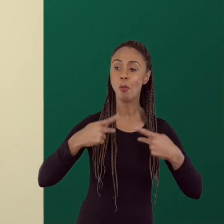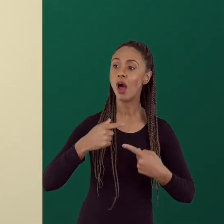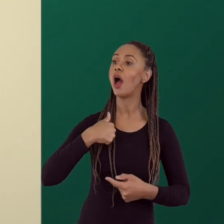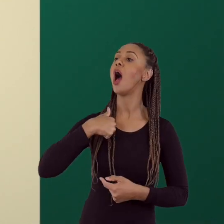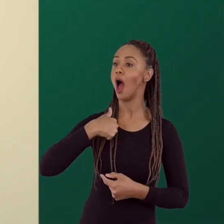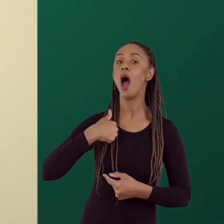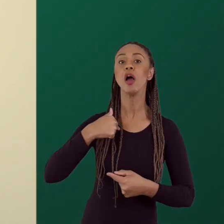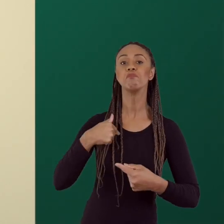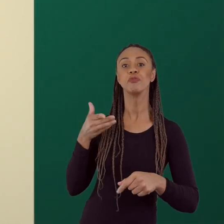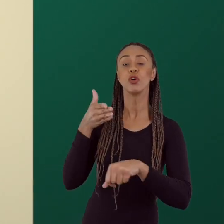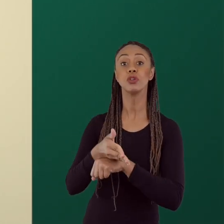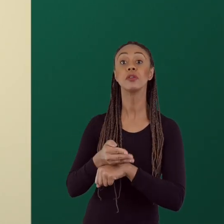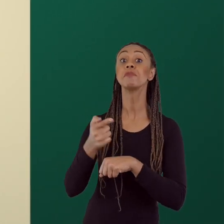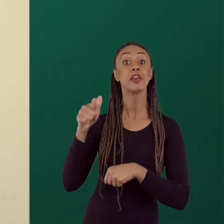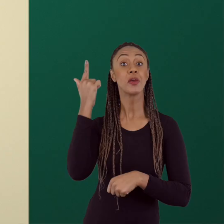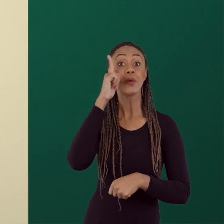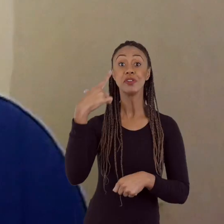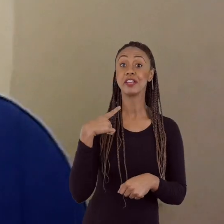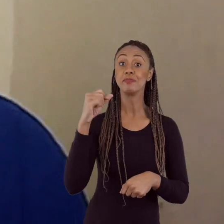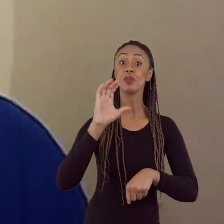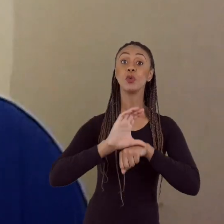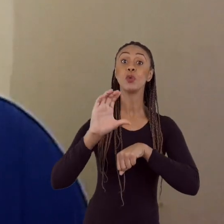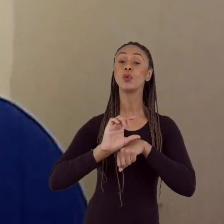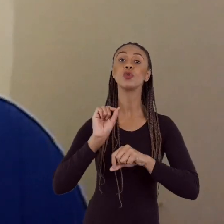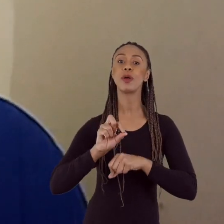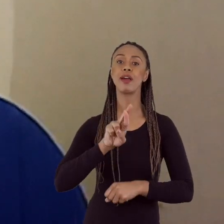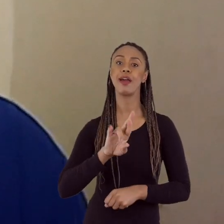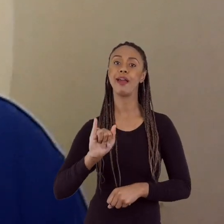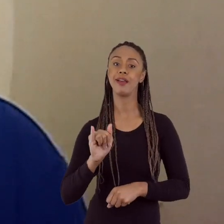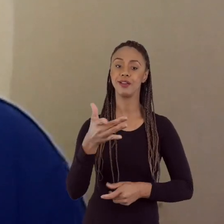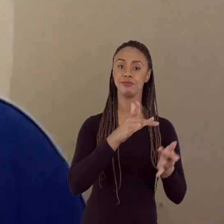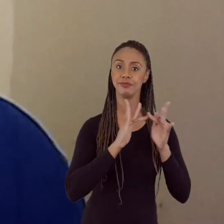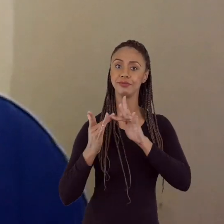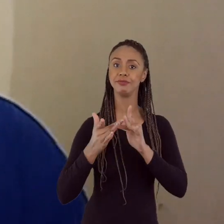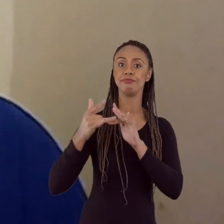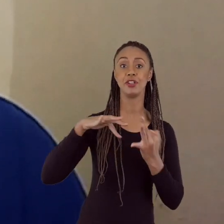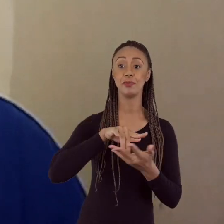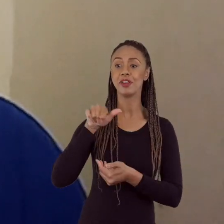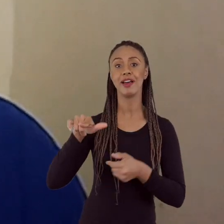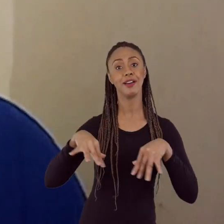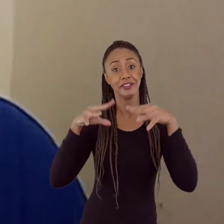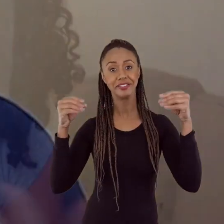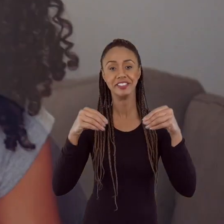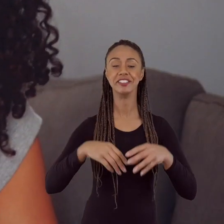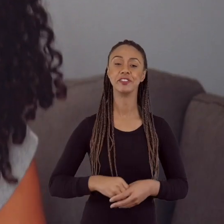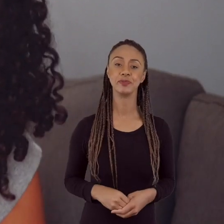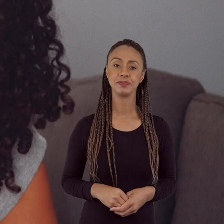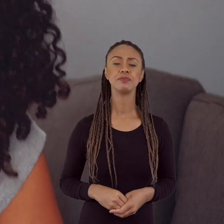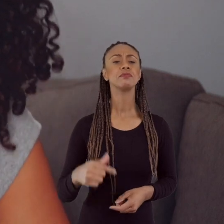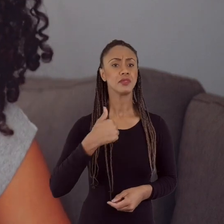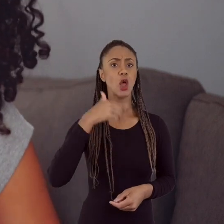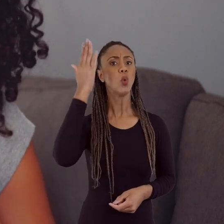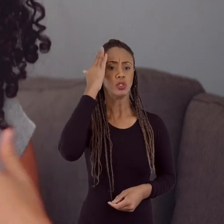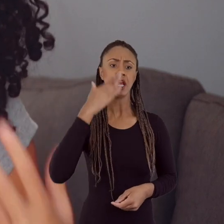vou conseguir. E fui selecionado para cursar as relações internacionais na Unifesp. Eu sei